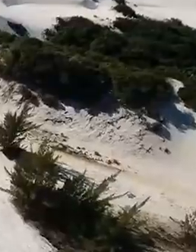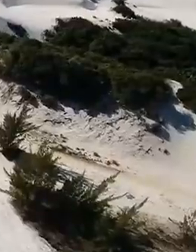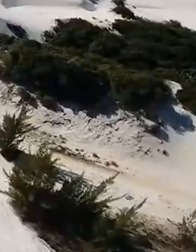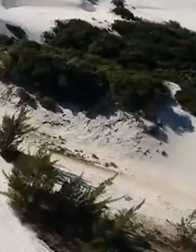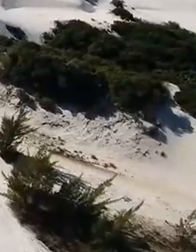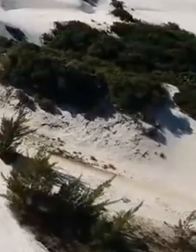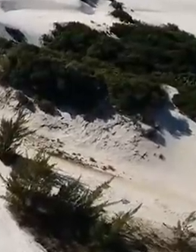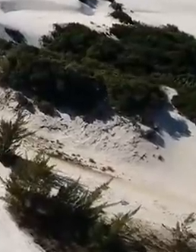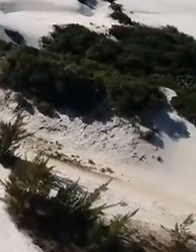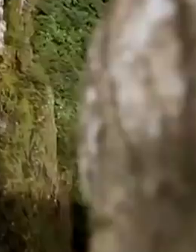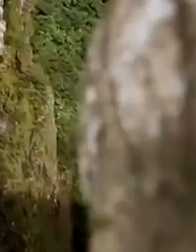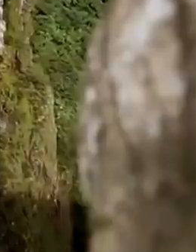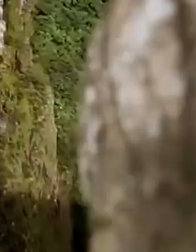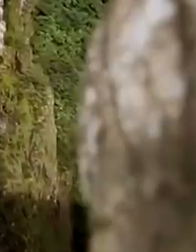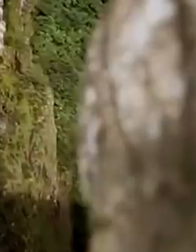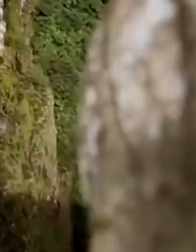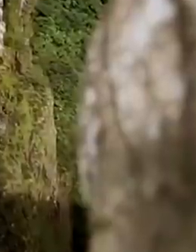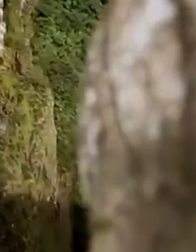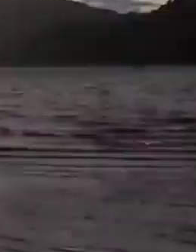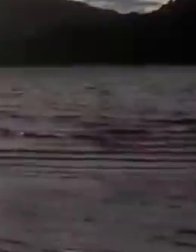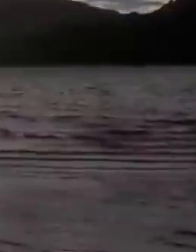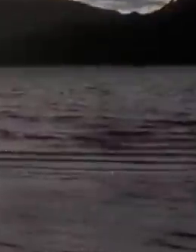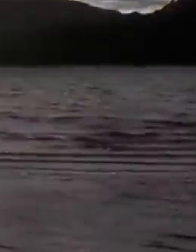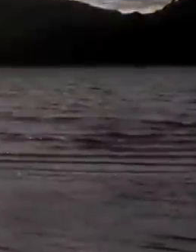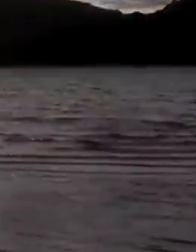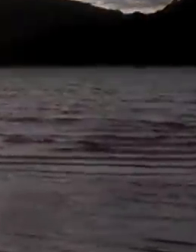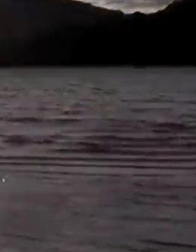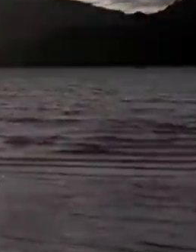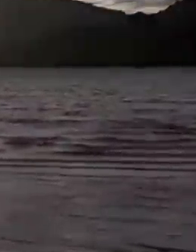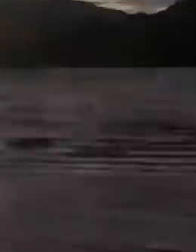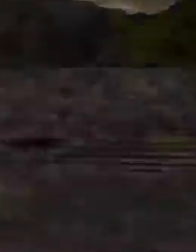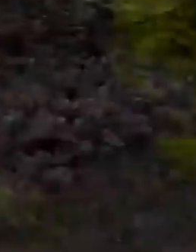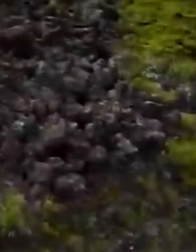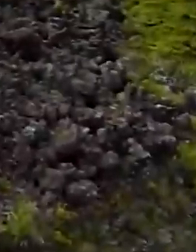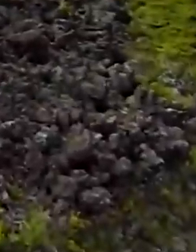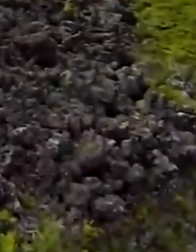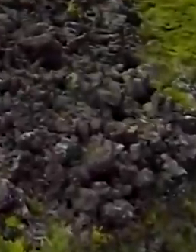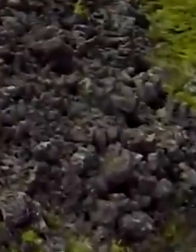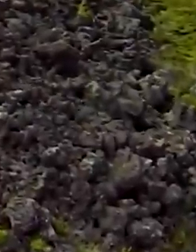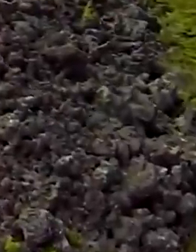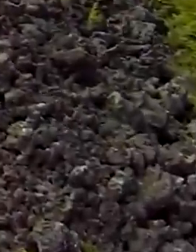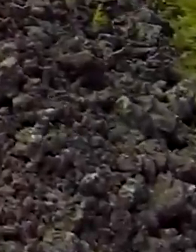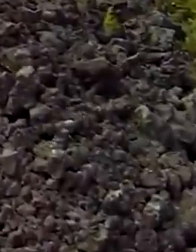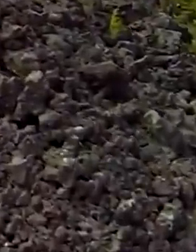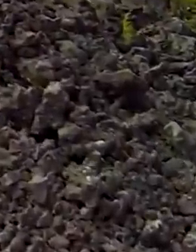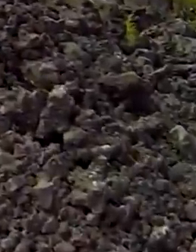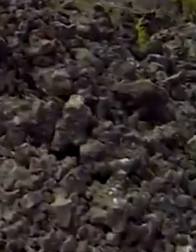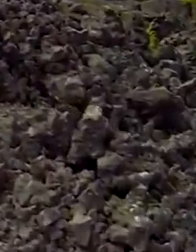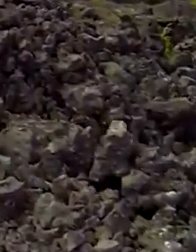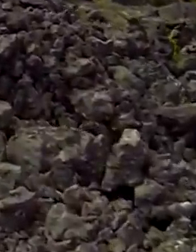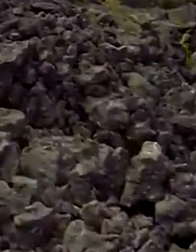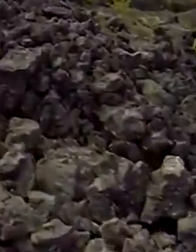E amanhã, às 8 da manhã.